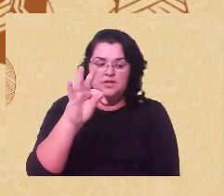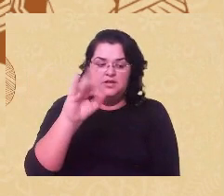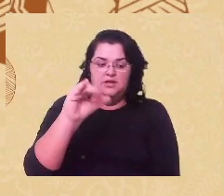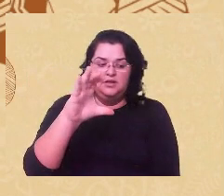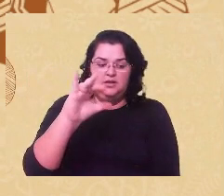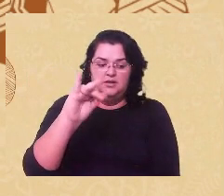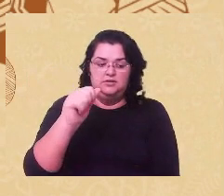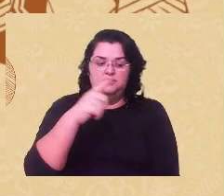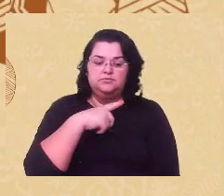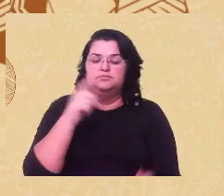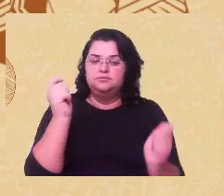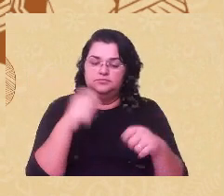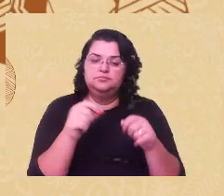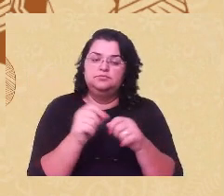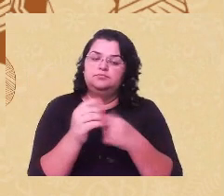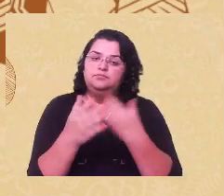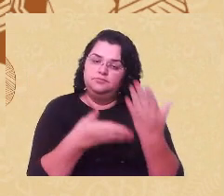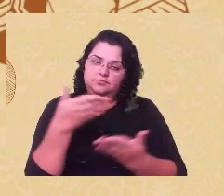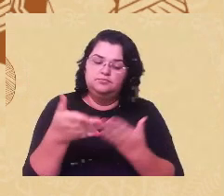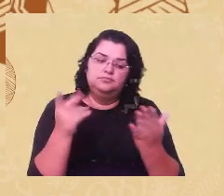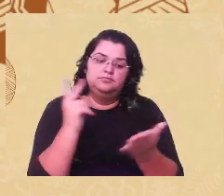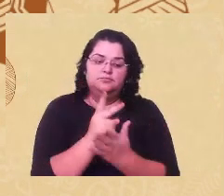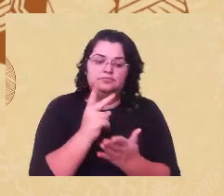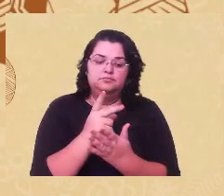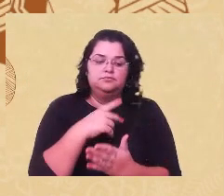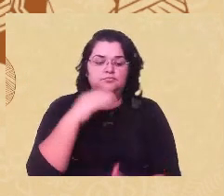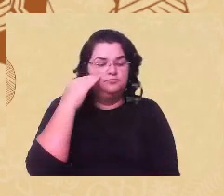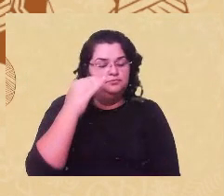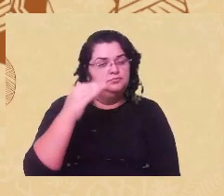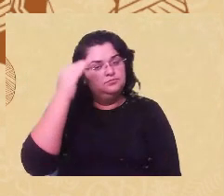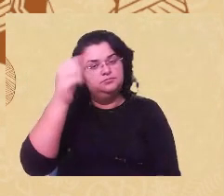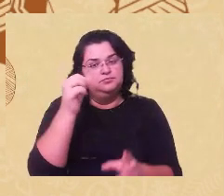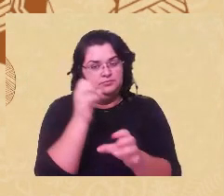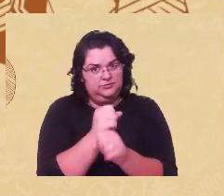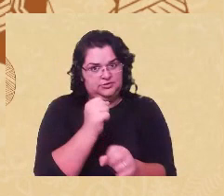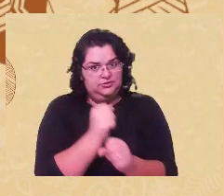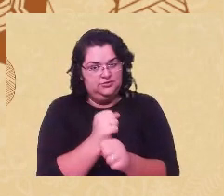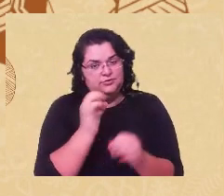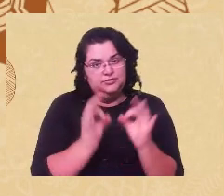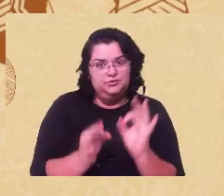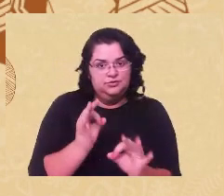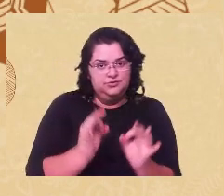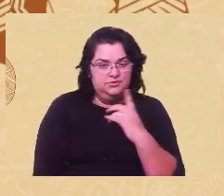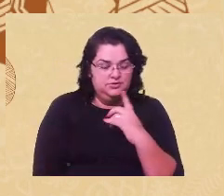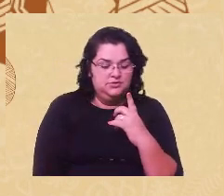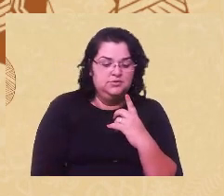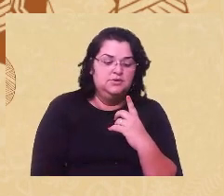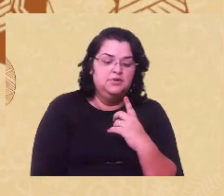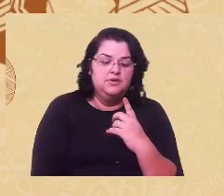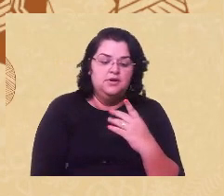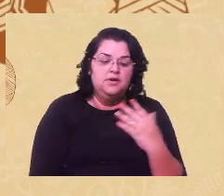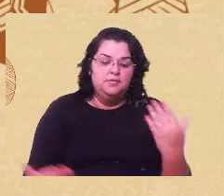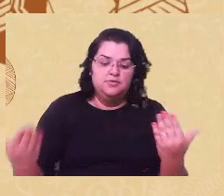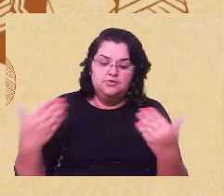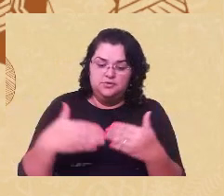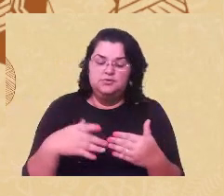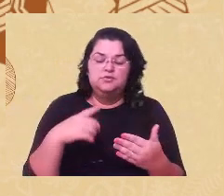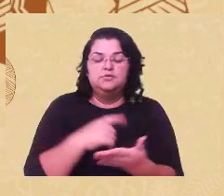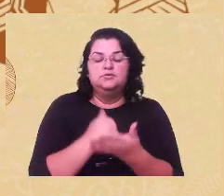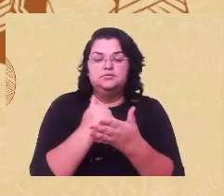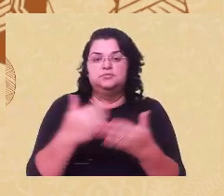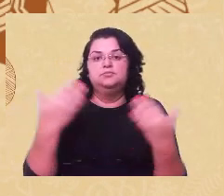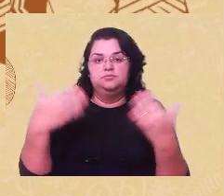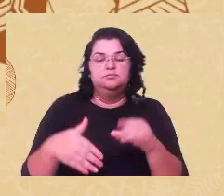Pozinto fizeram na ocasião da audiência que foi realizada no STF, posicionando, trazendo posicionamento